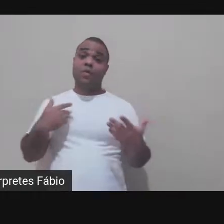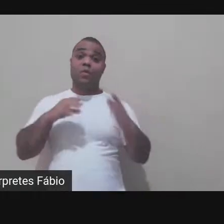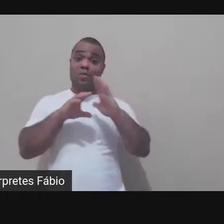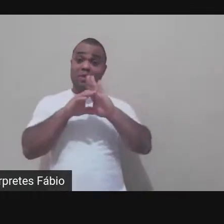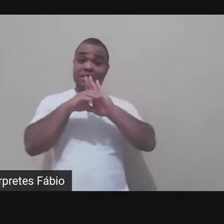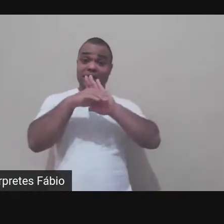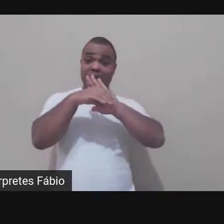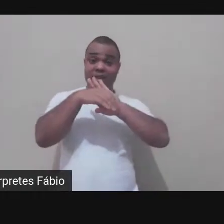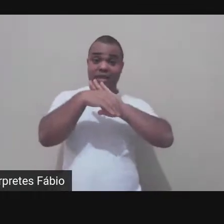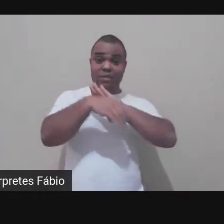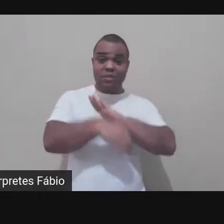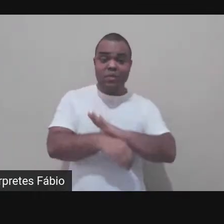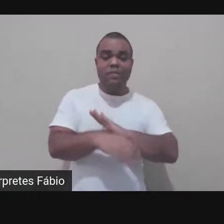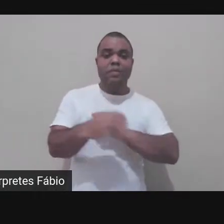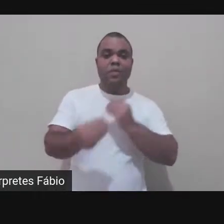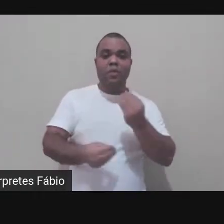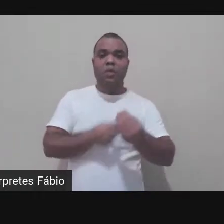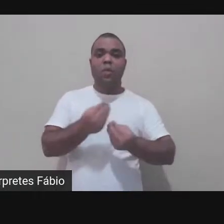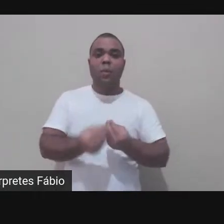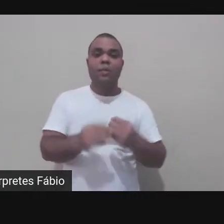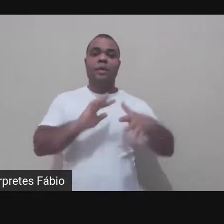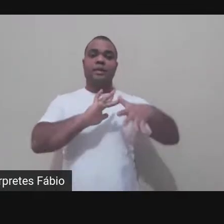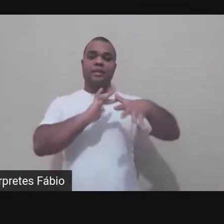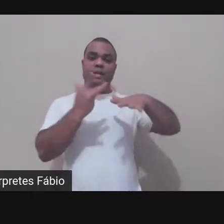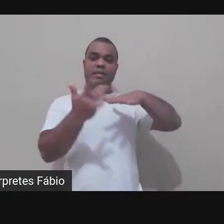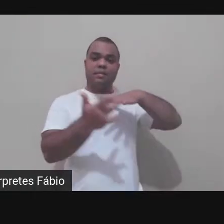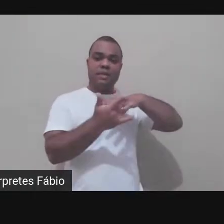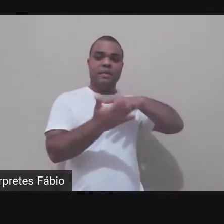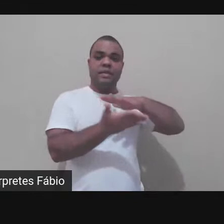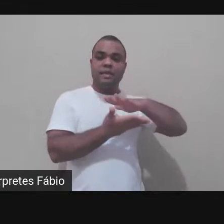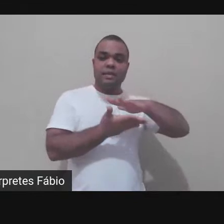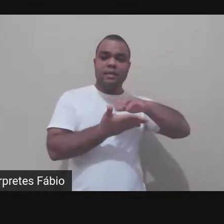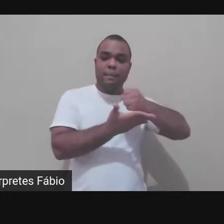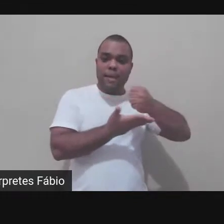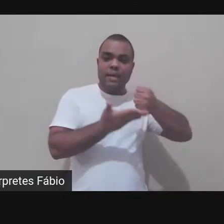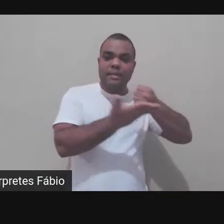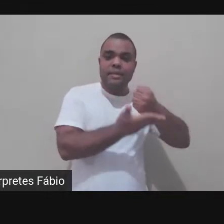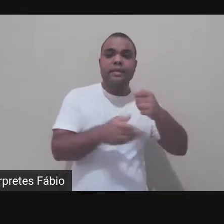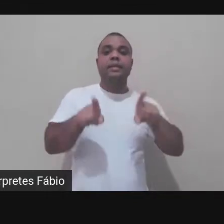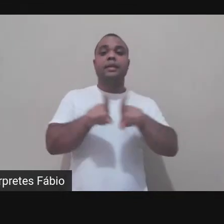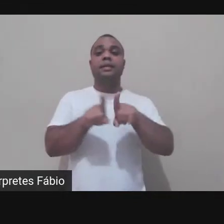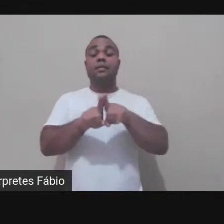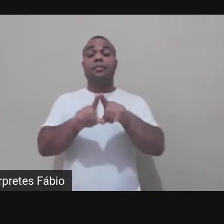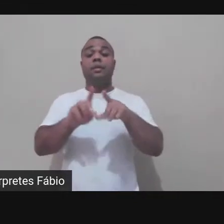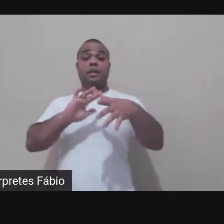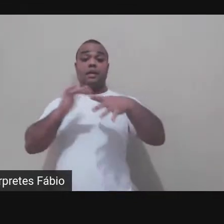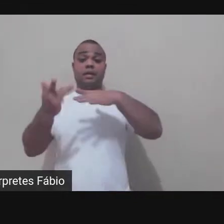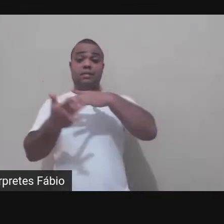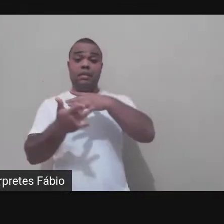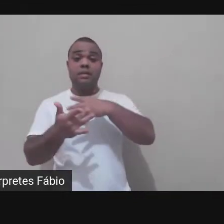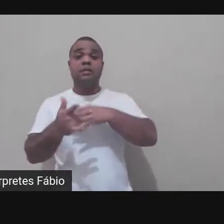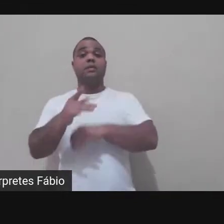mídia básica qualificada e técnica que a Miriam introduziu no início dessa apresentação